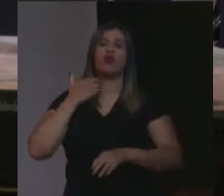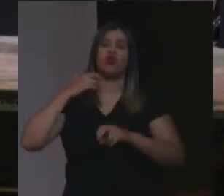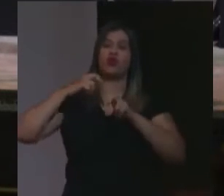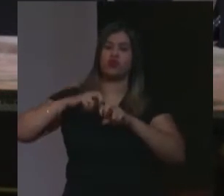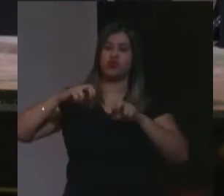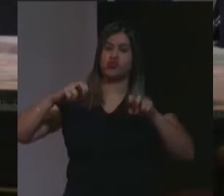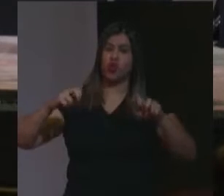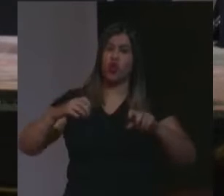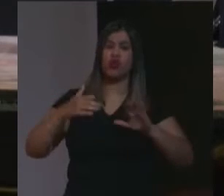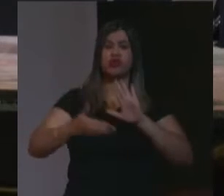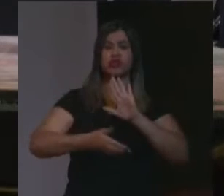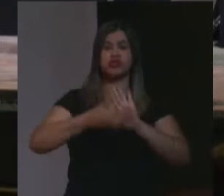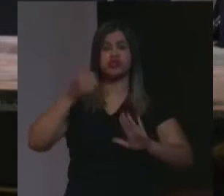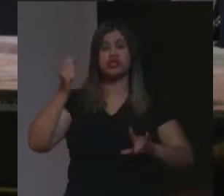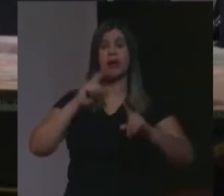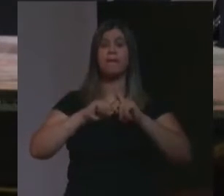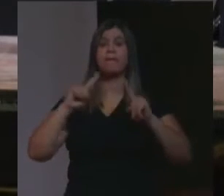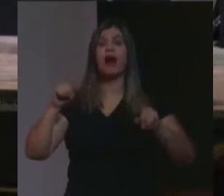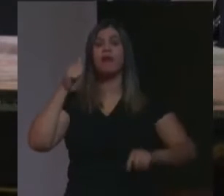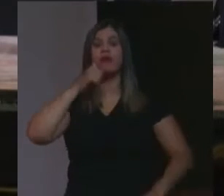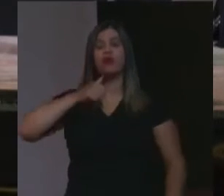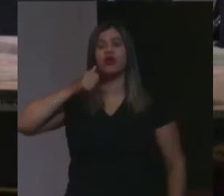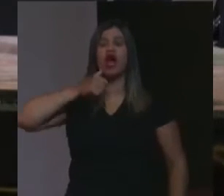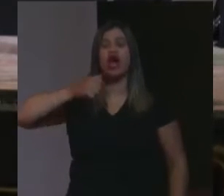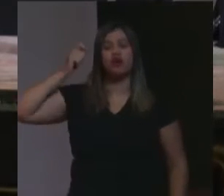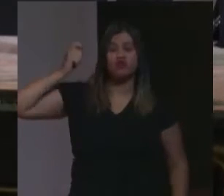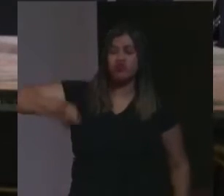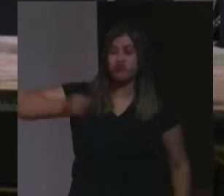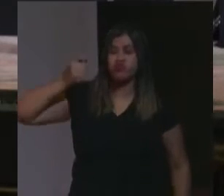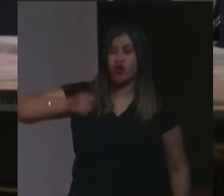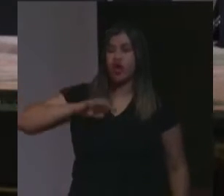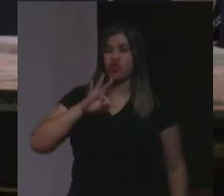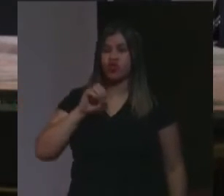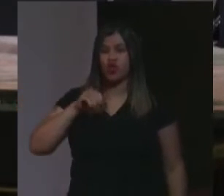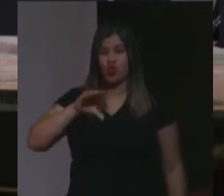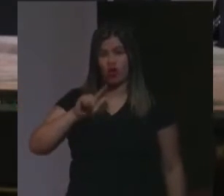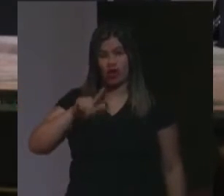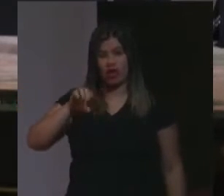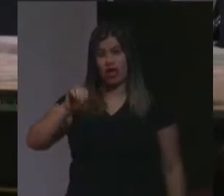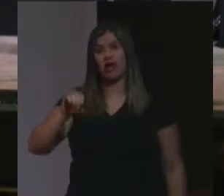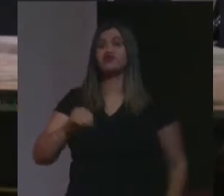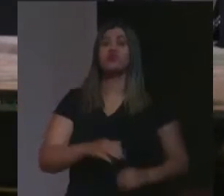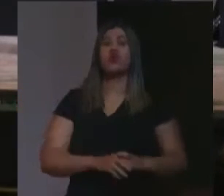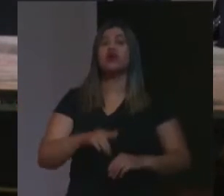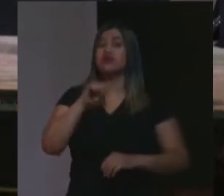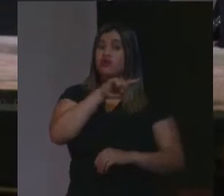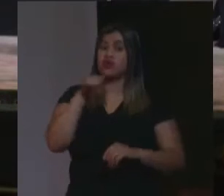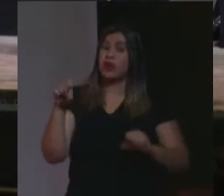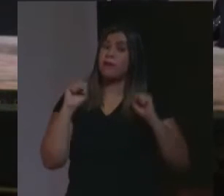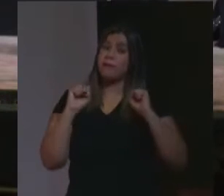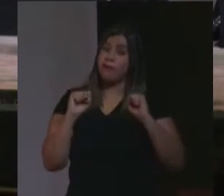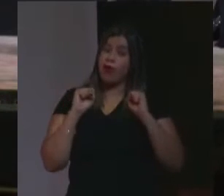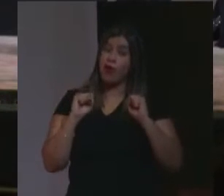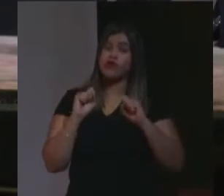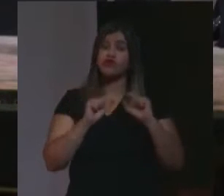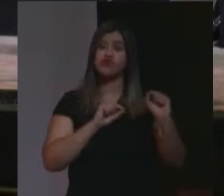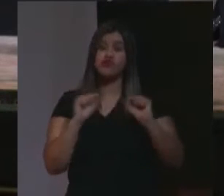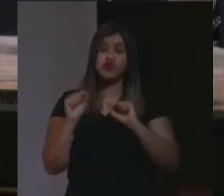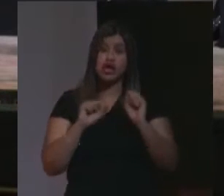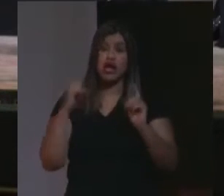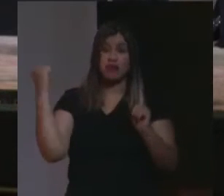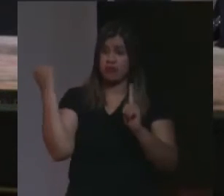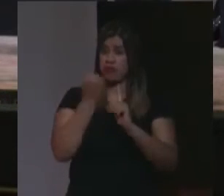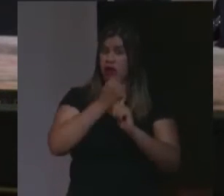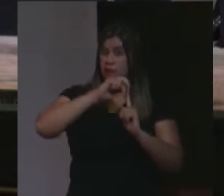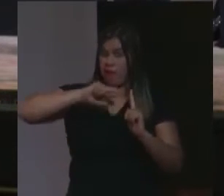é a juíza togada. Vossas excelências podem desclassificar esse crime para o crime de homicídio,